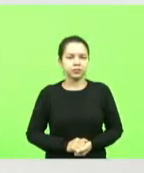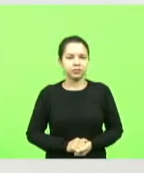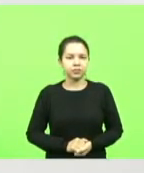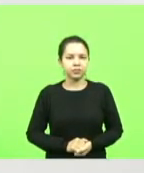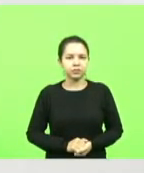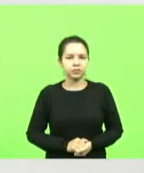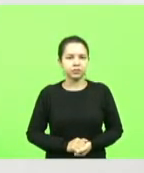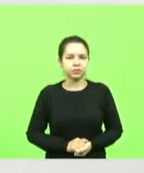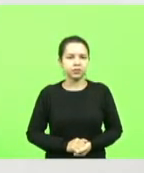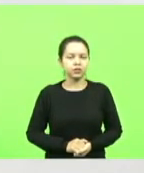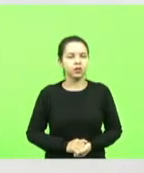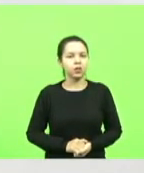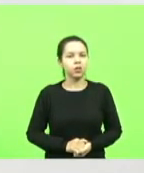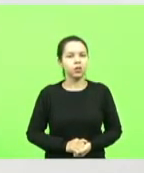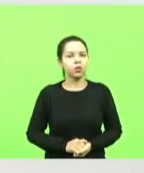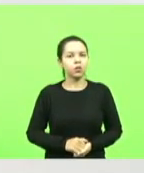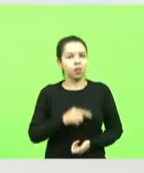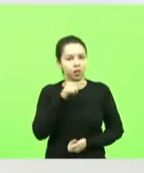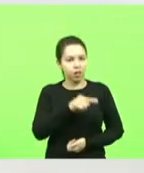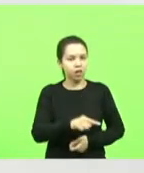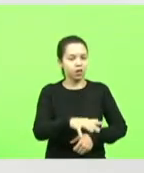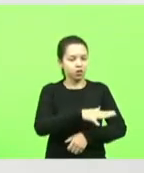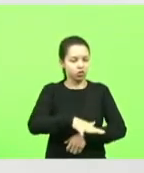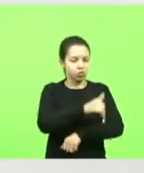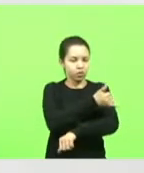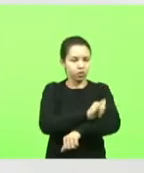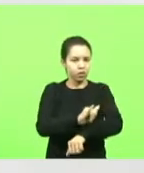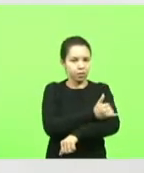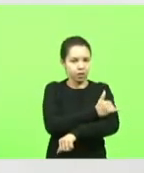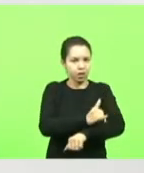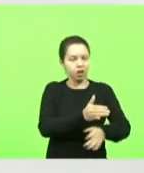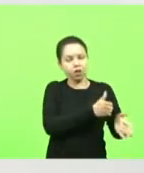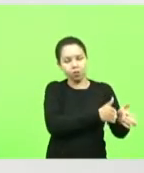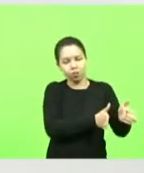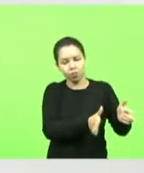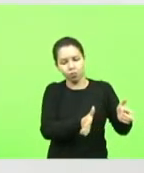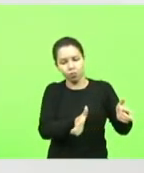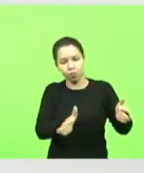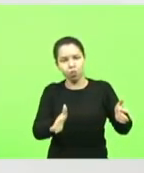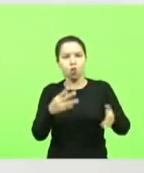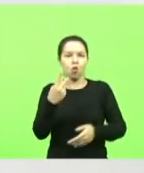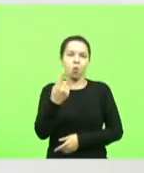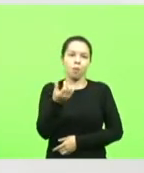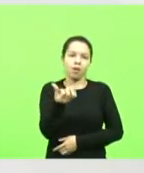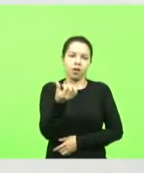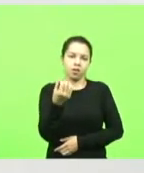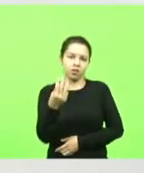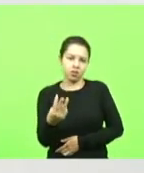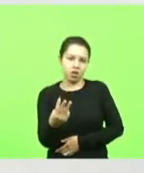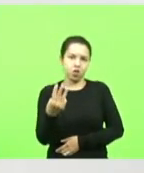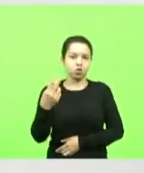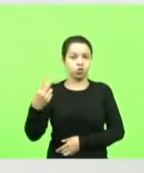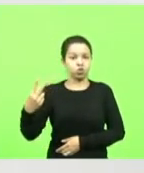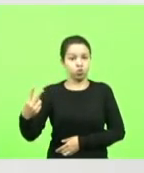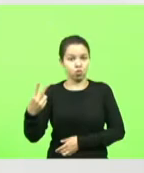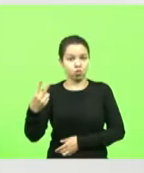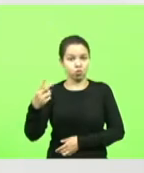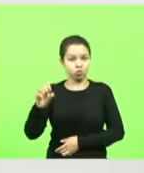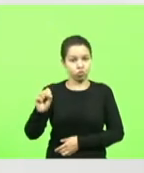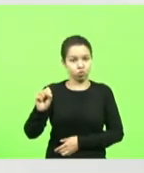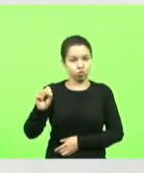o que sai de Itapiranga passa pela 163 passa pela 282 passa pela 470